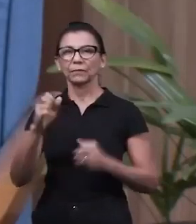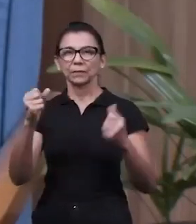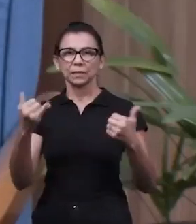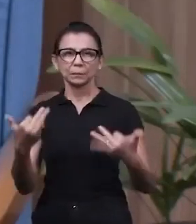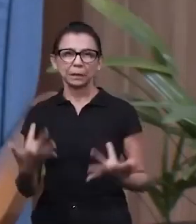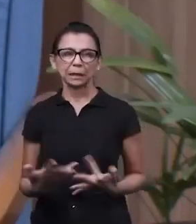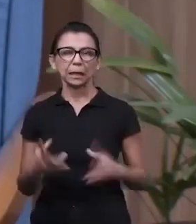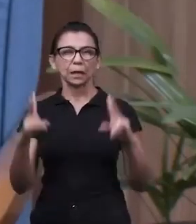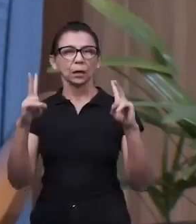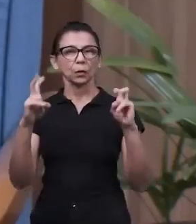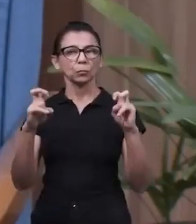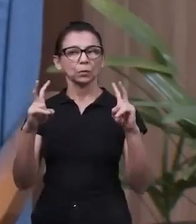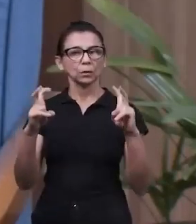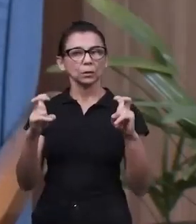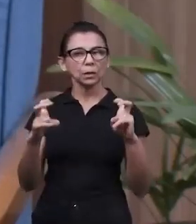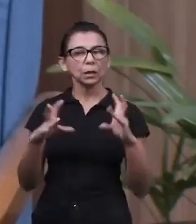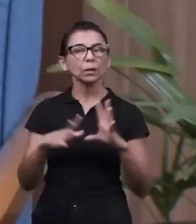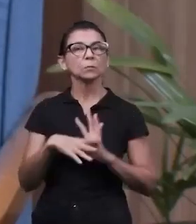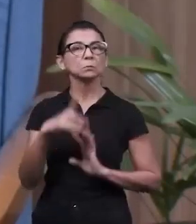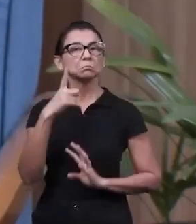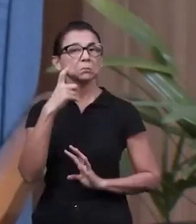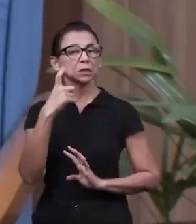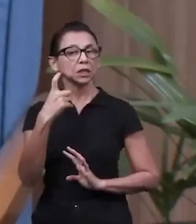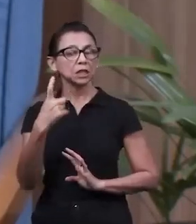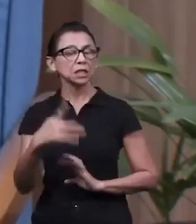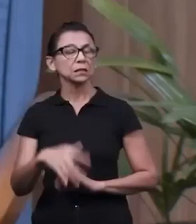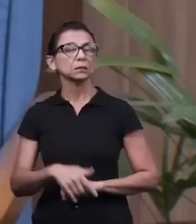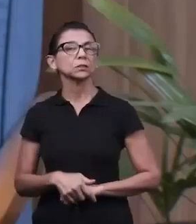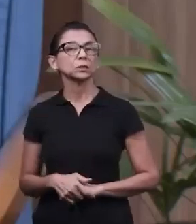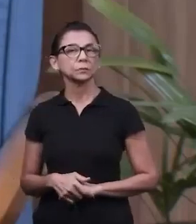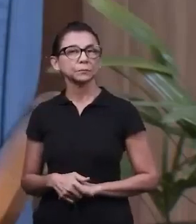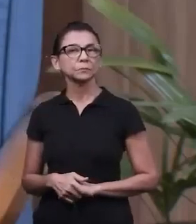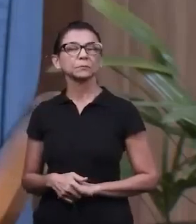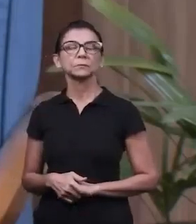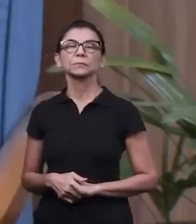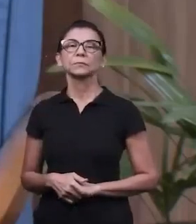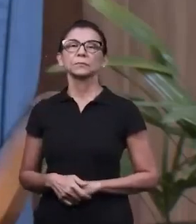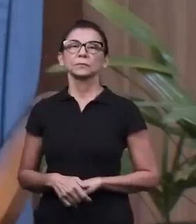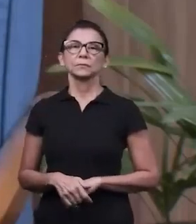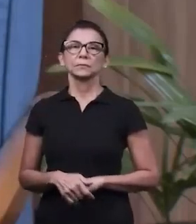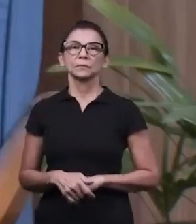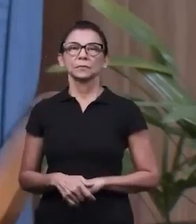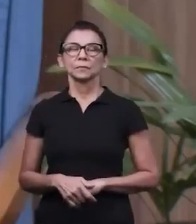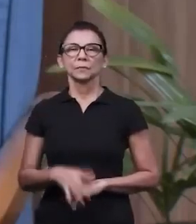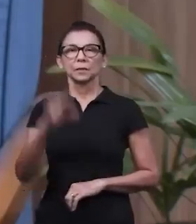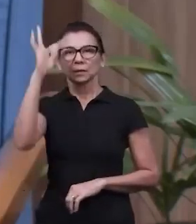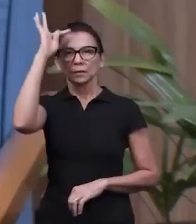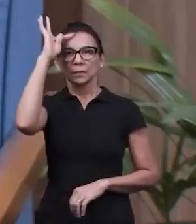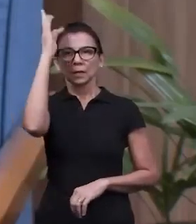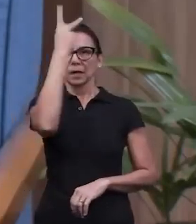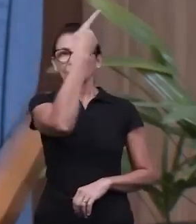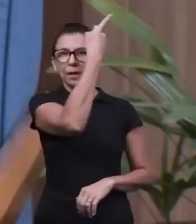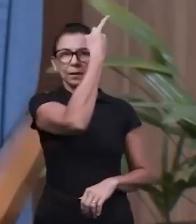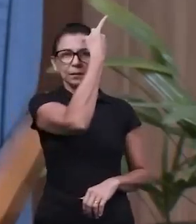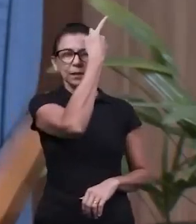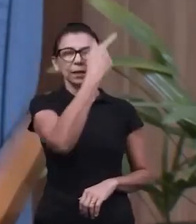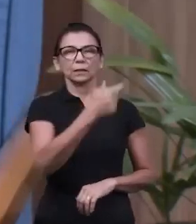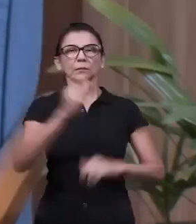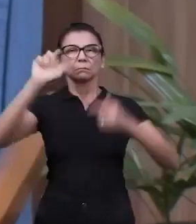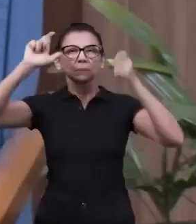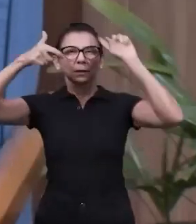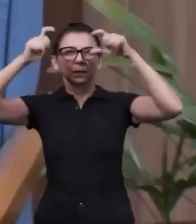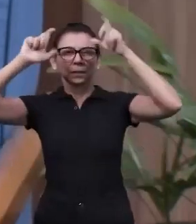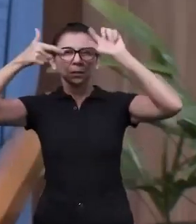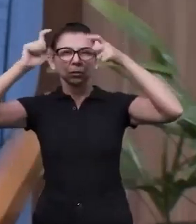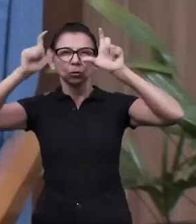falar sobre um tema que é de interesse de todos nós sabermos sobre ele. Ela vai falar sobre TDAH, que é o